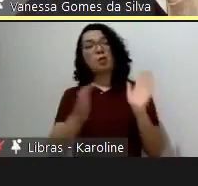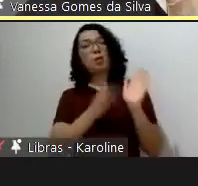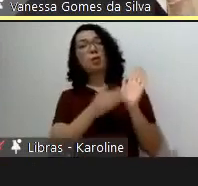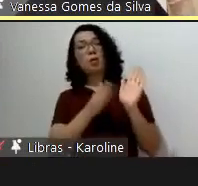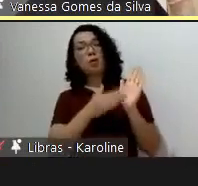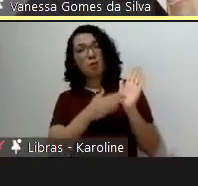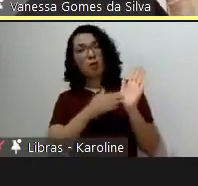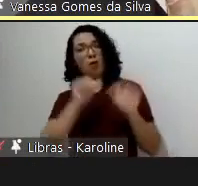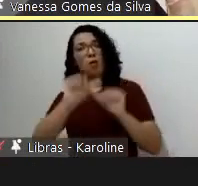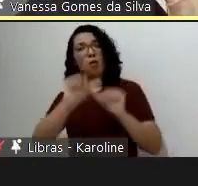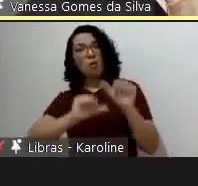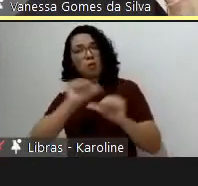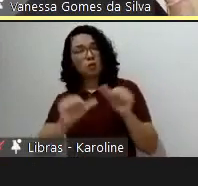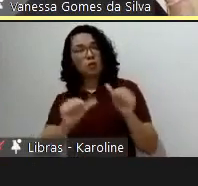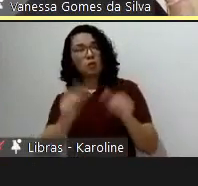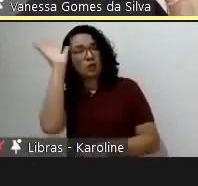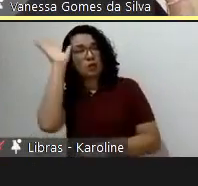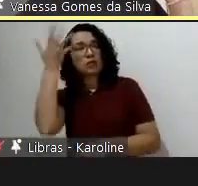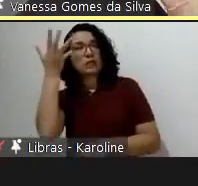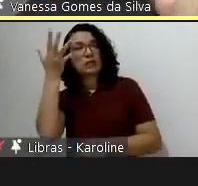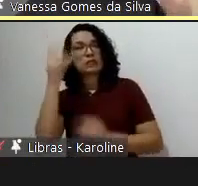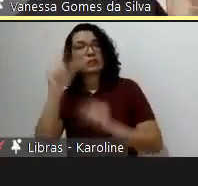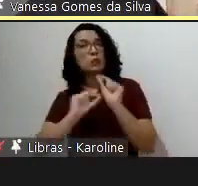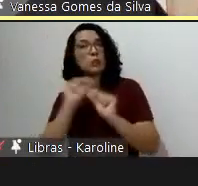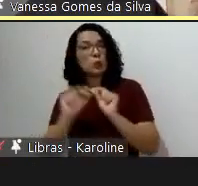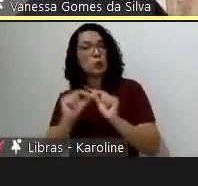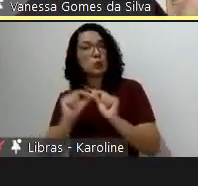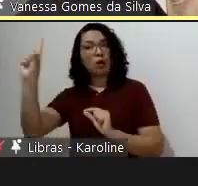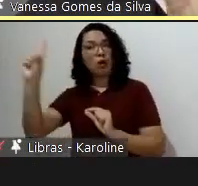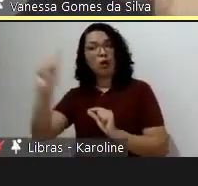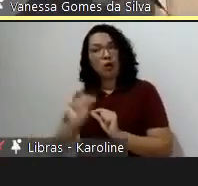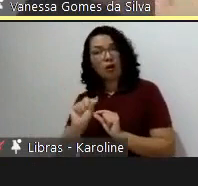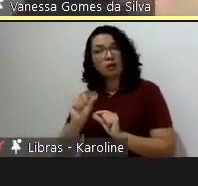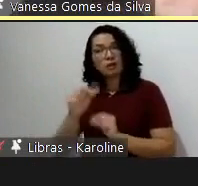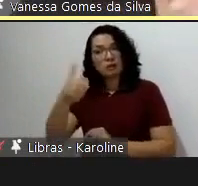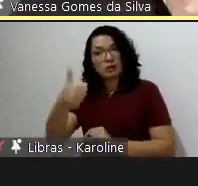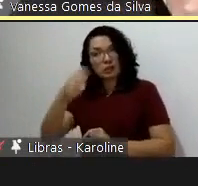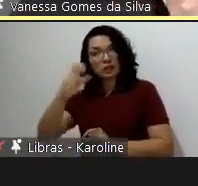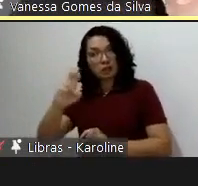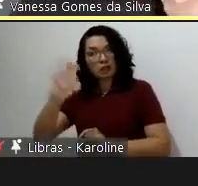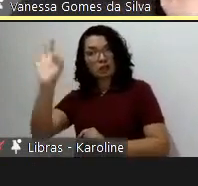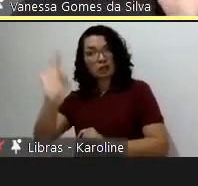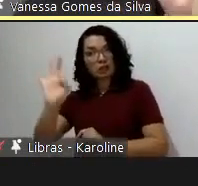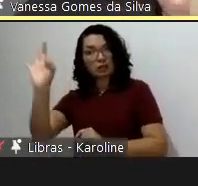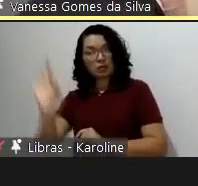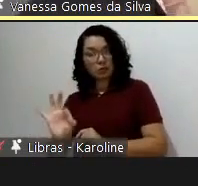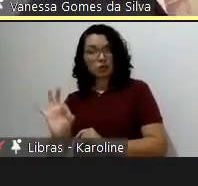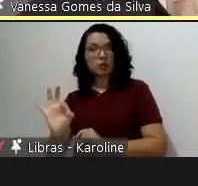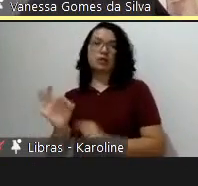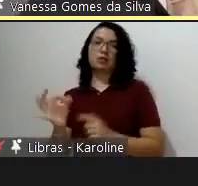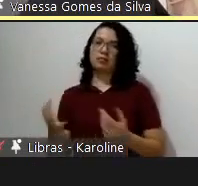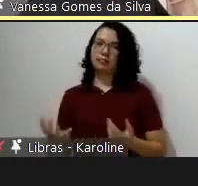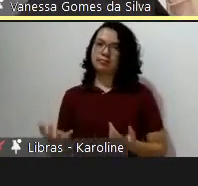dava para reduzir 15% do impacto original, com essas três coisas, foi o deu tempo deles trabalharem.